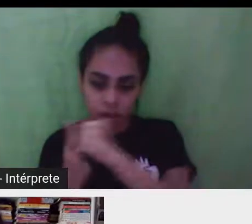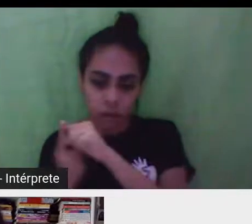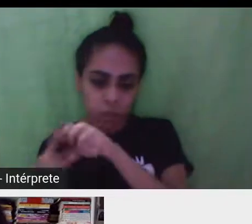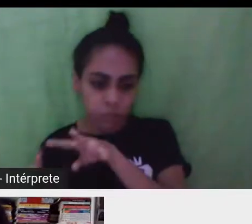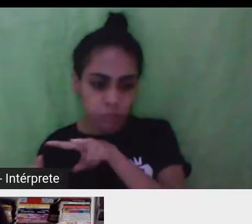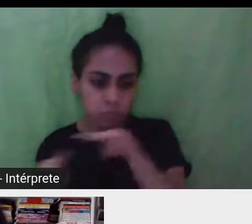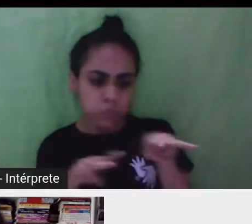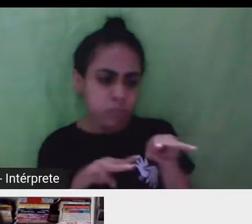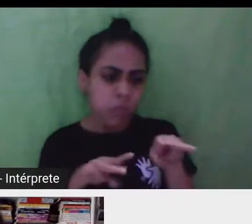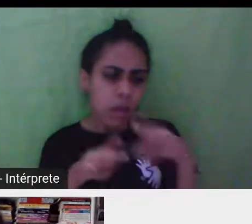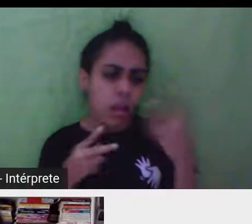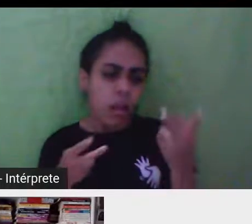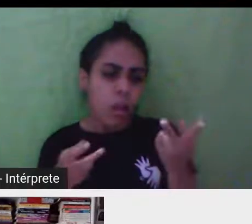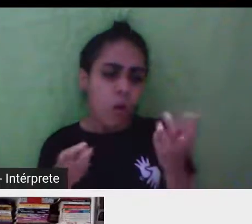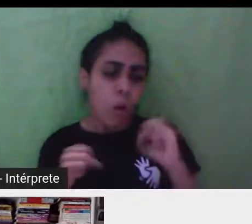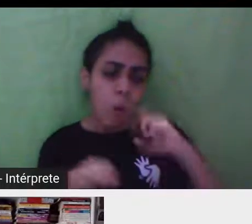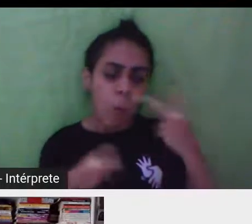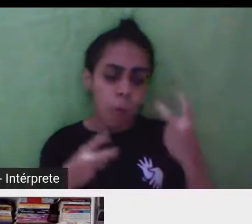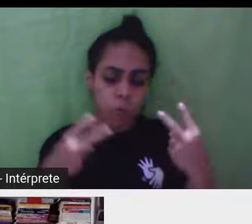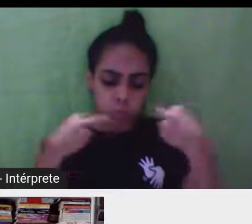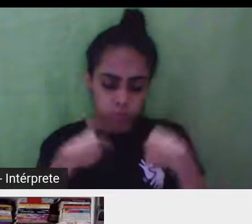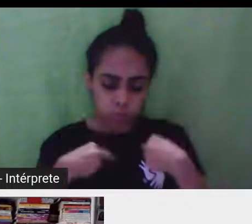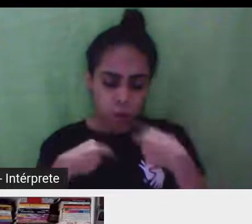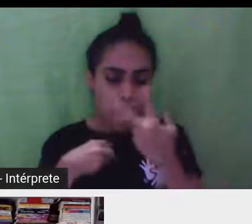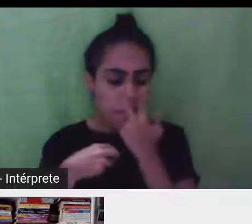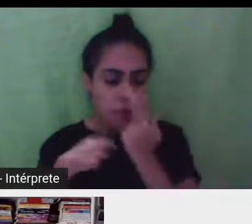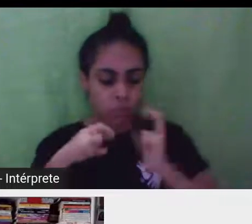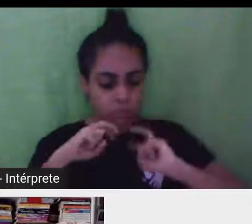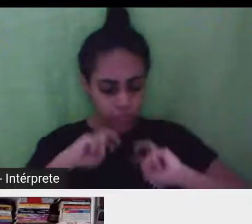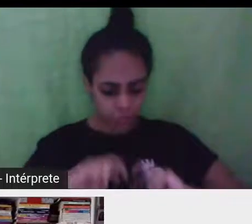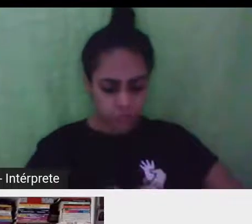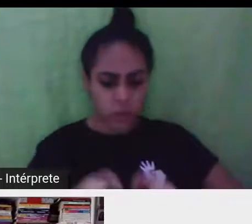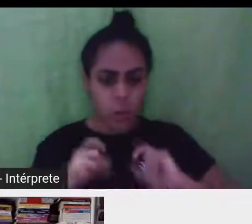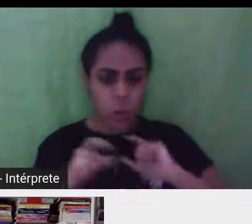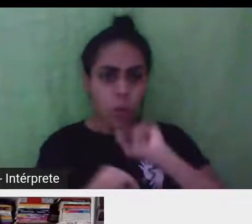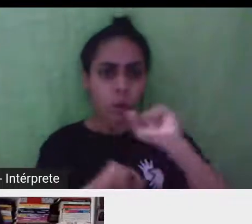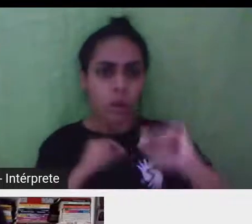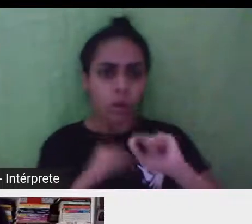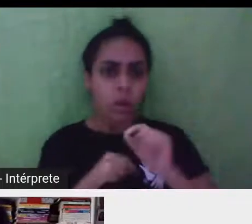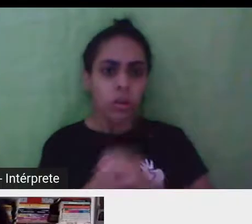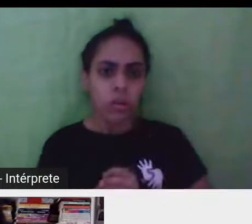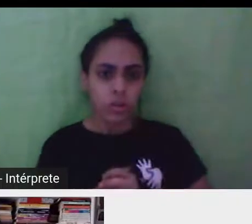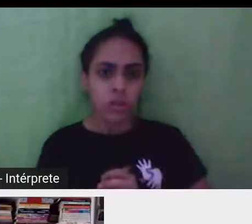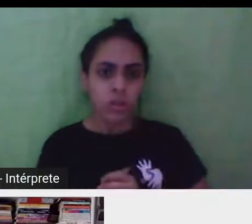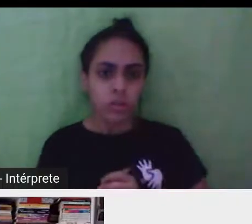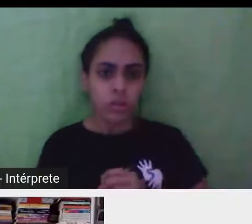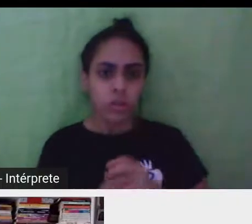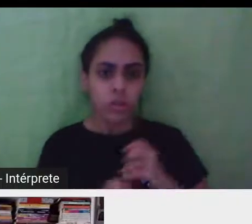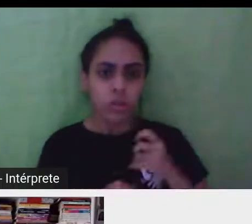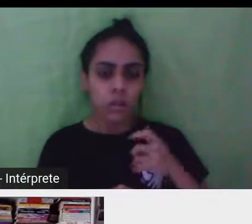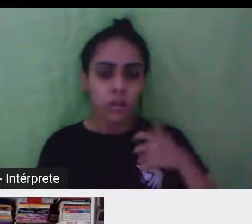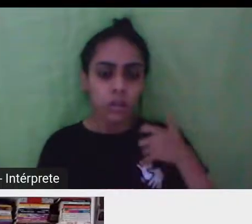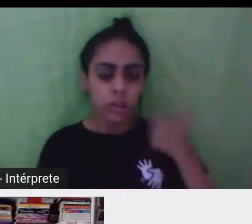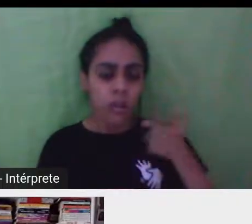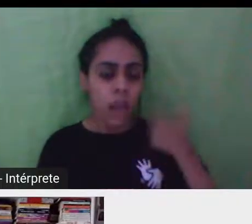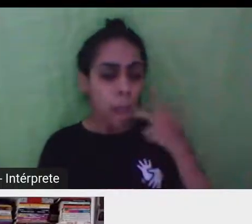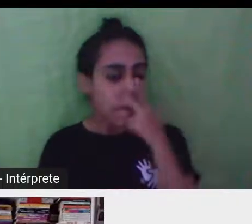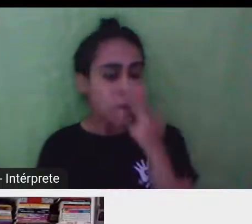pelas pessoas ou por elas mesmas como uma pessoa bem mais velha do que elas realmente são.